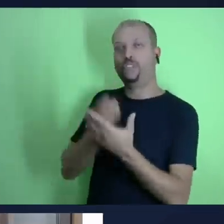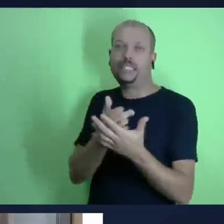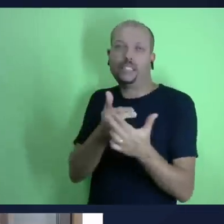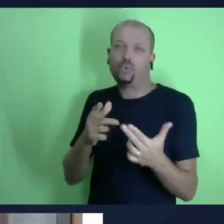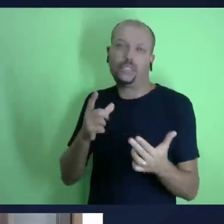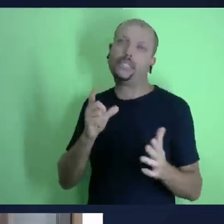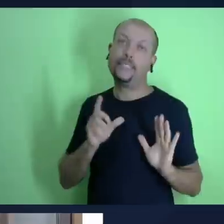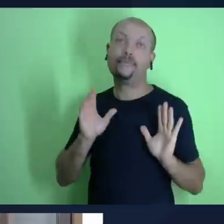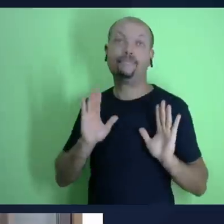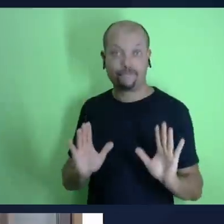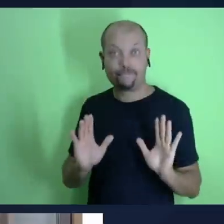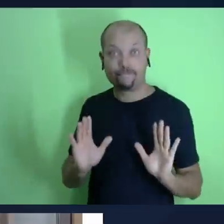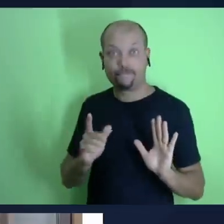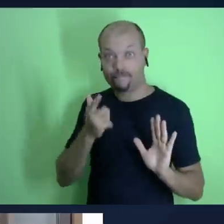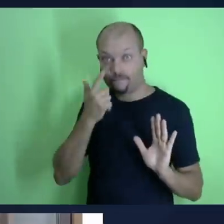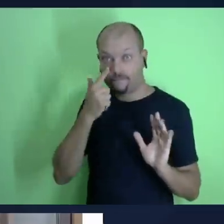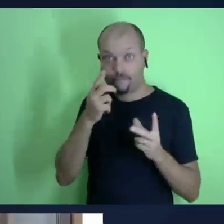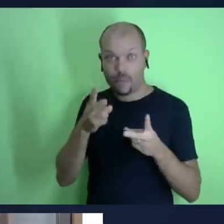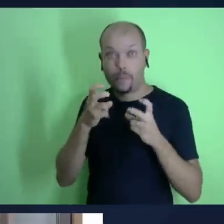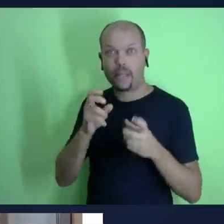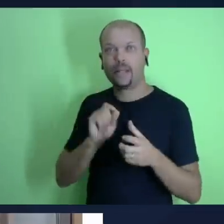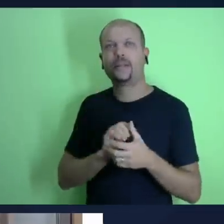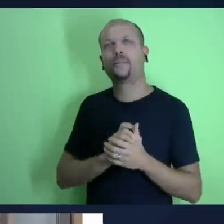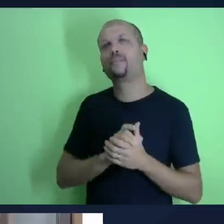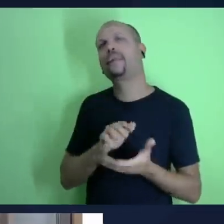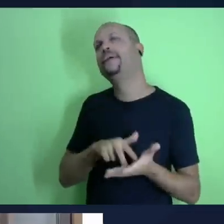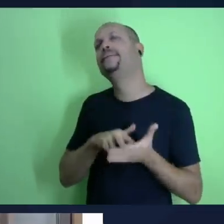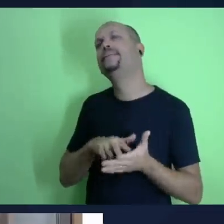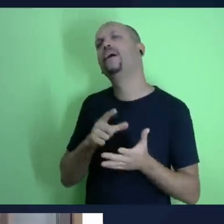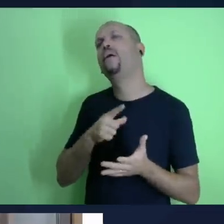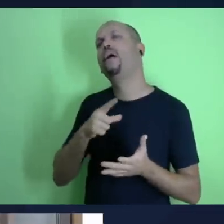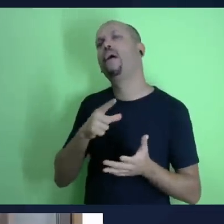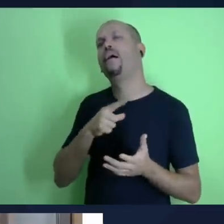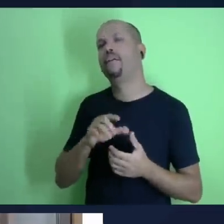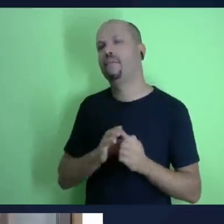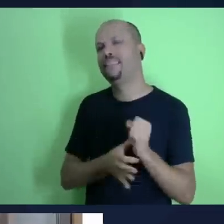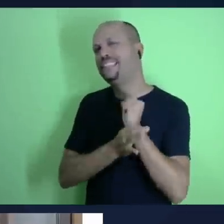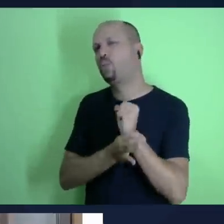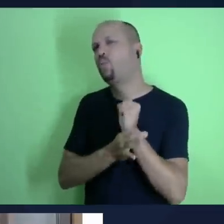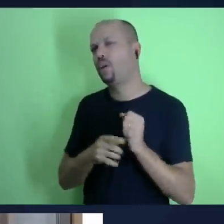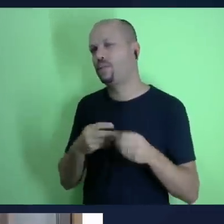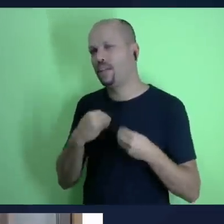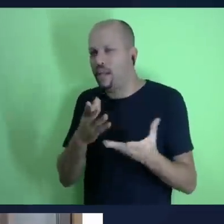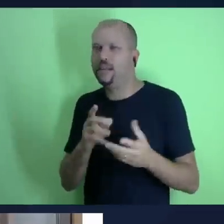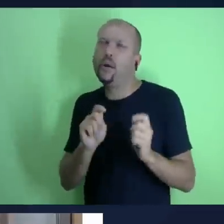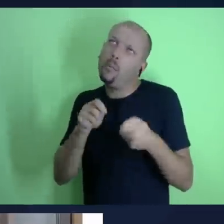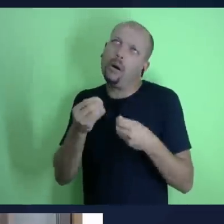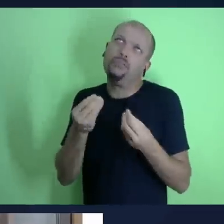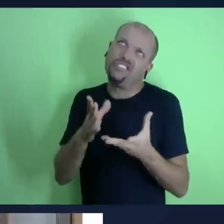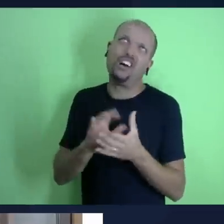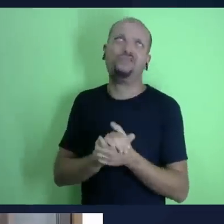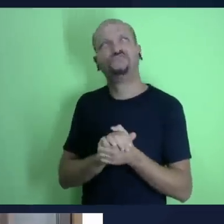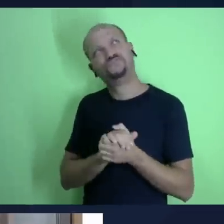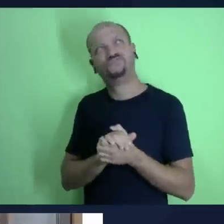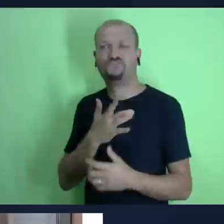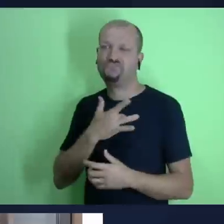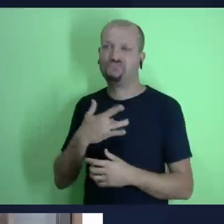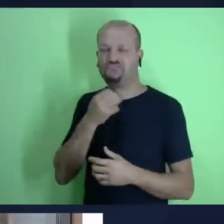acesso aos remédios e tantas coisas assim mas o que mais que o dinheiro pode encher a sua mesa